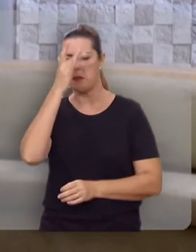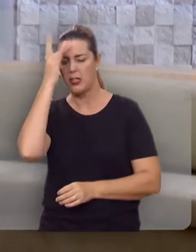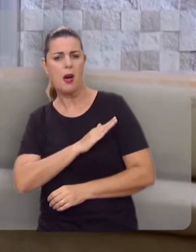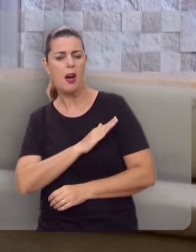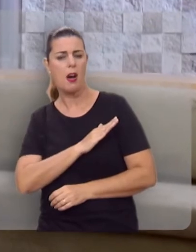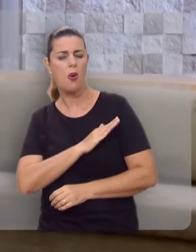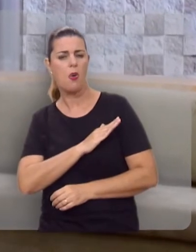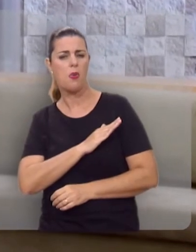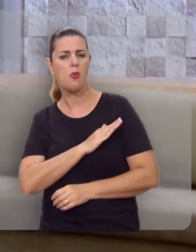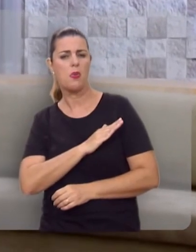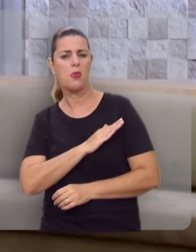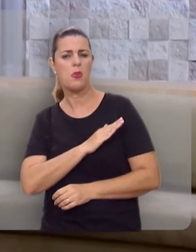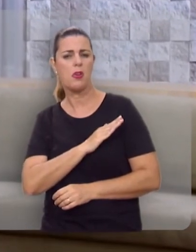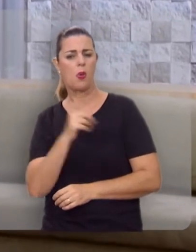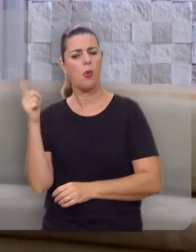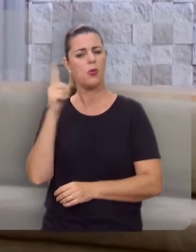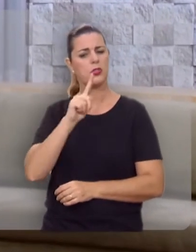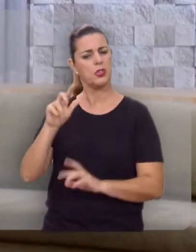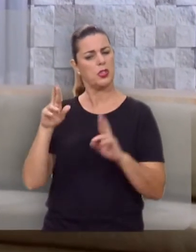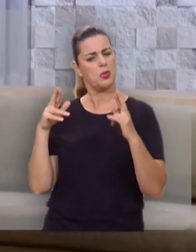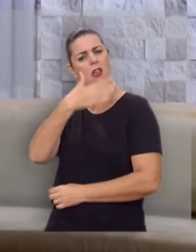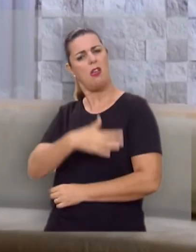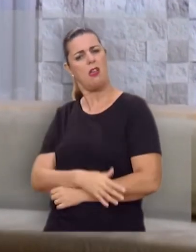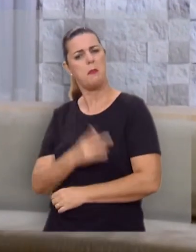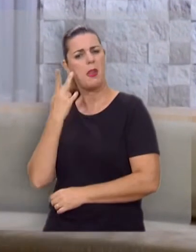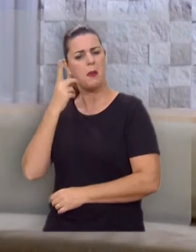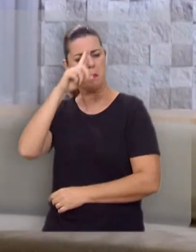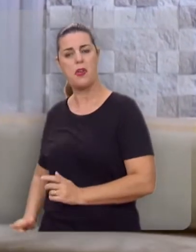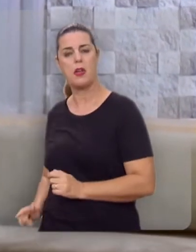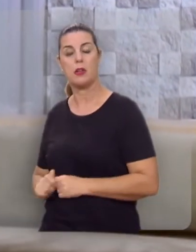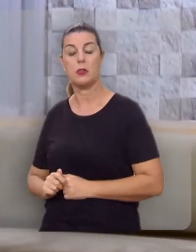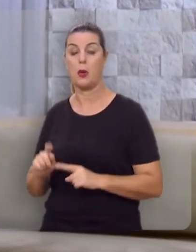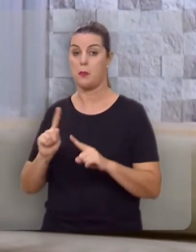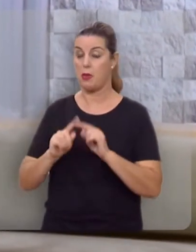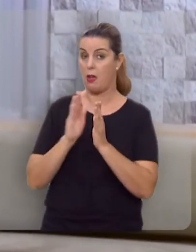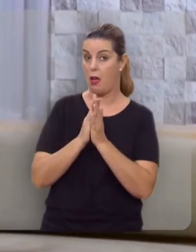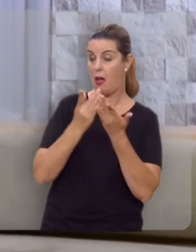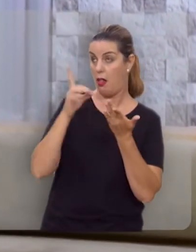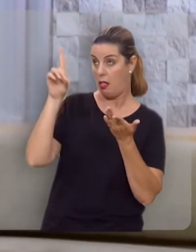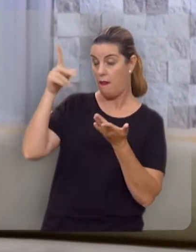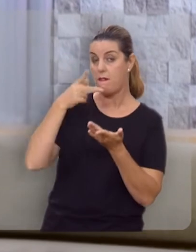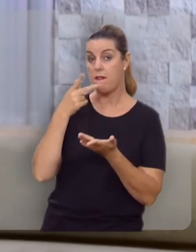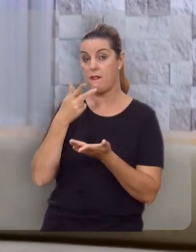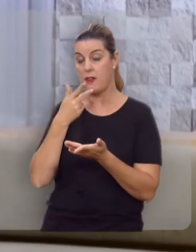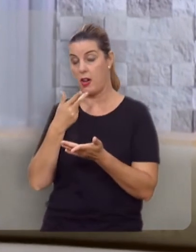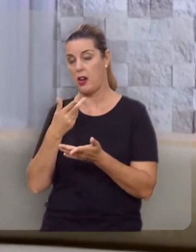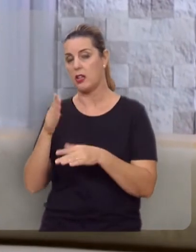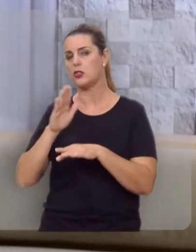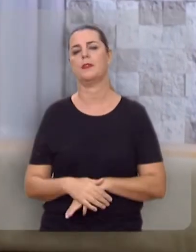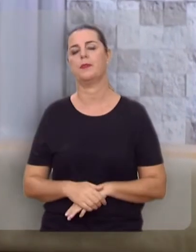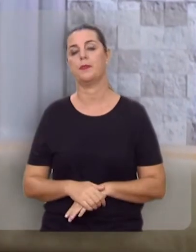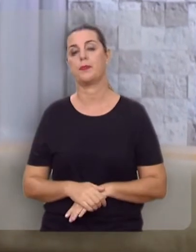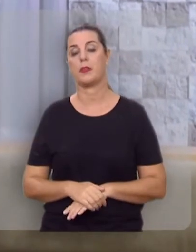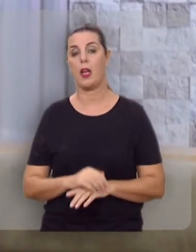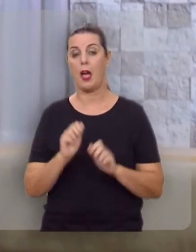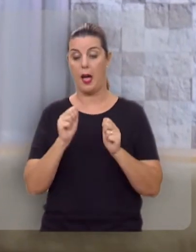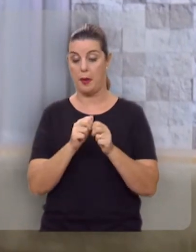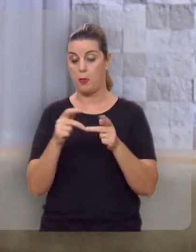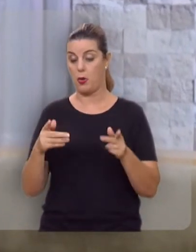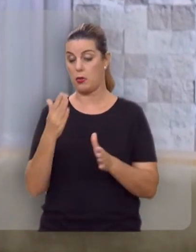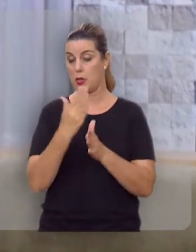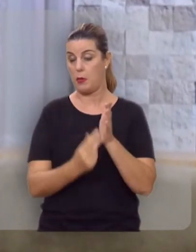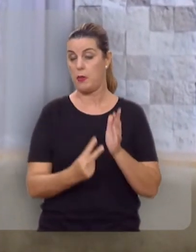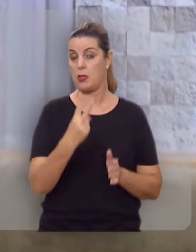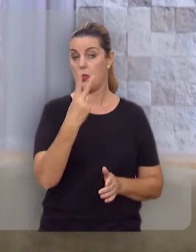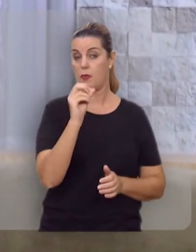ímpios e maus subam os tronos para governarem. Pois a Bíblia fala sobre o juízo final. E Apocalipse